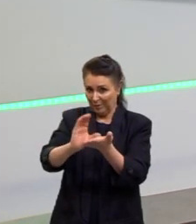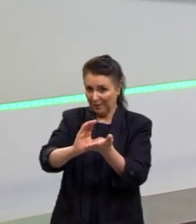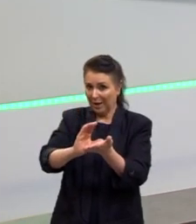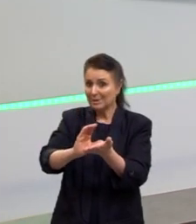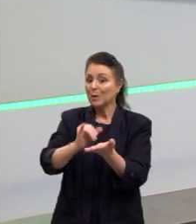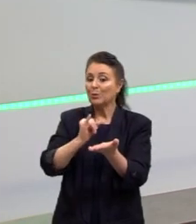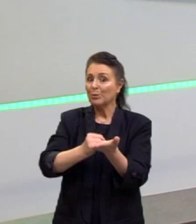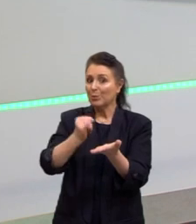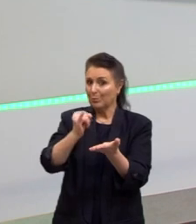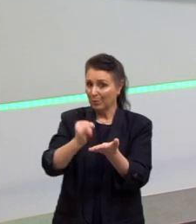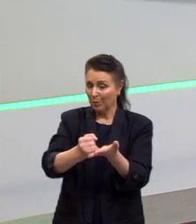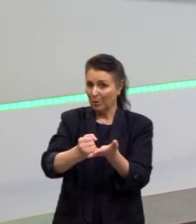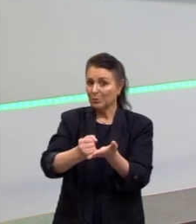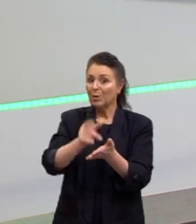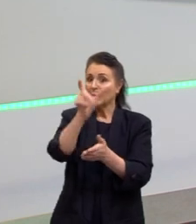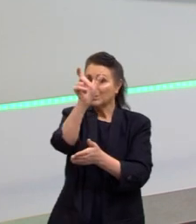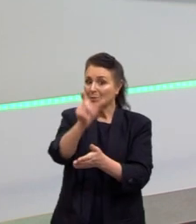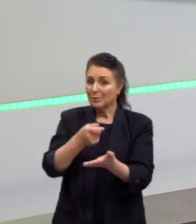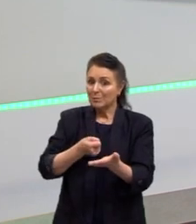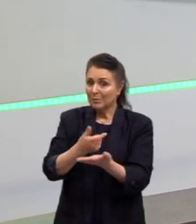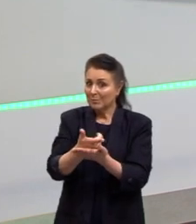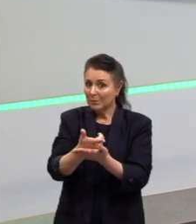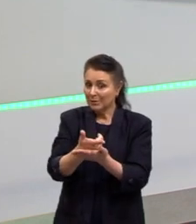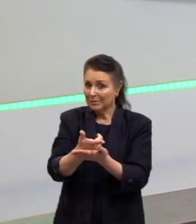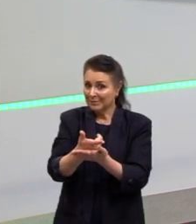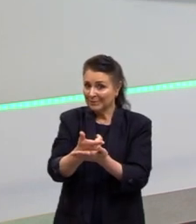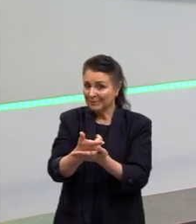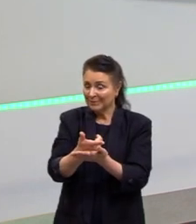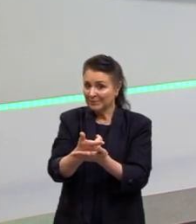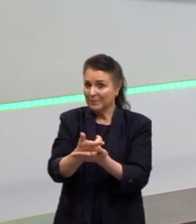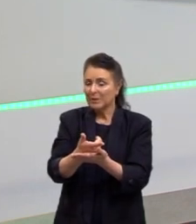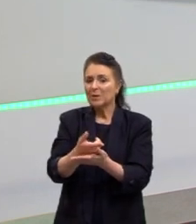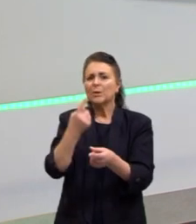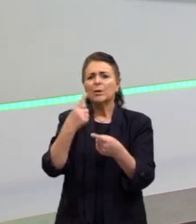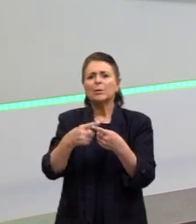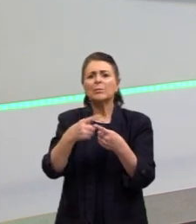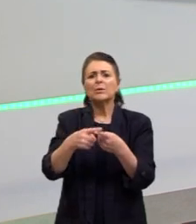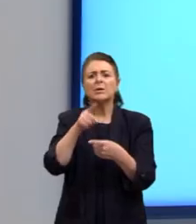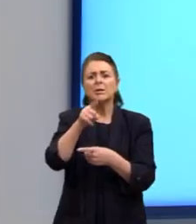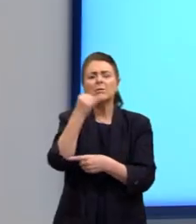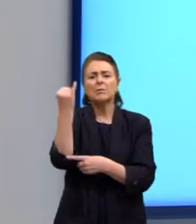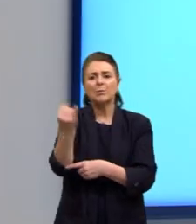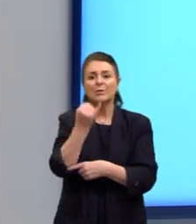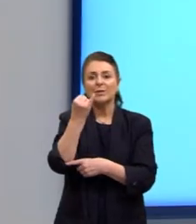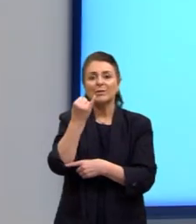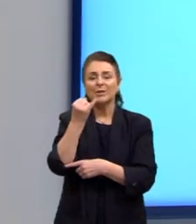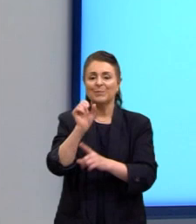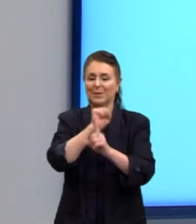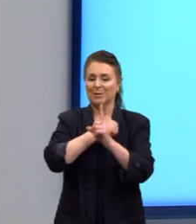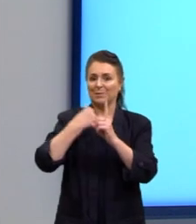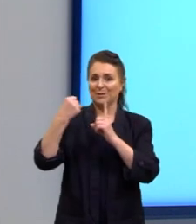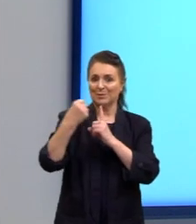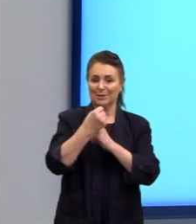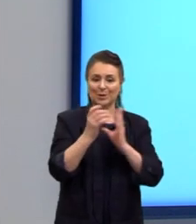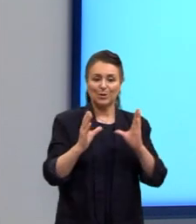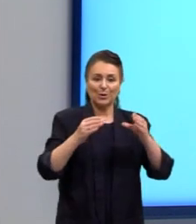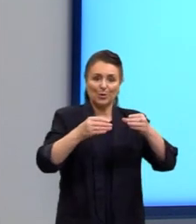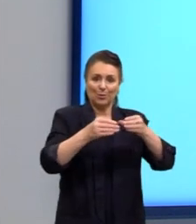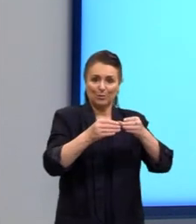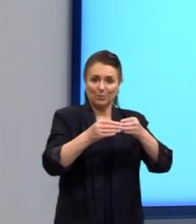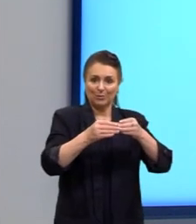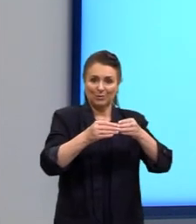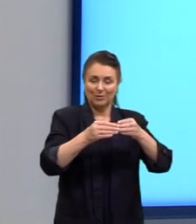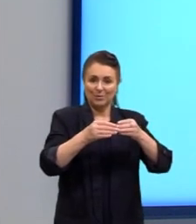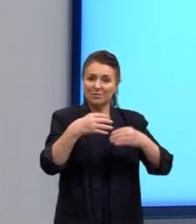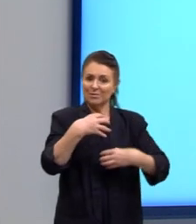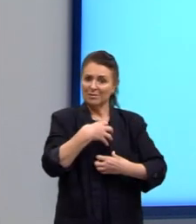pública, temos verba para isso, e para que isso vai servir? Para que a sociedade classista, o efeito disso,